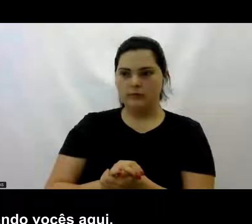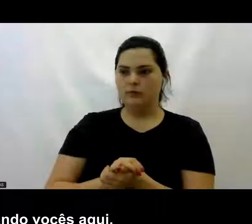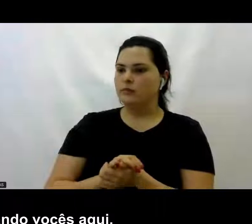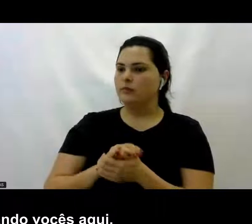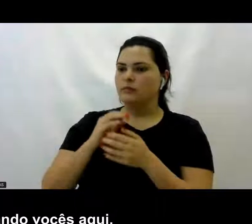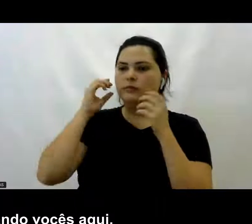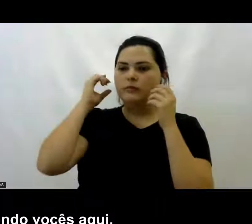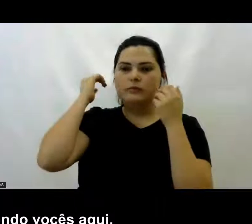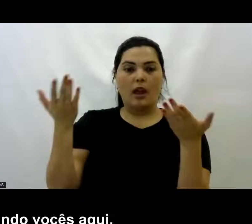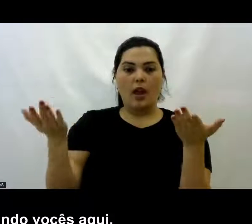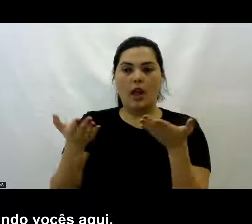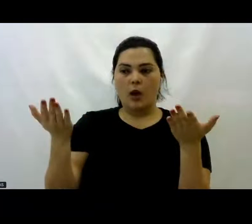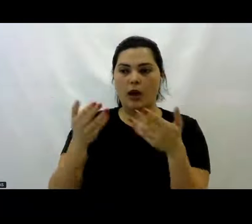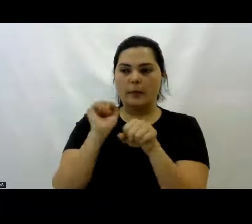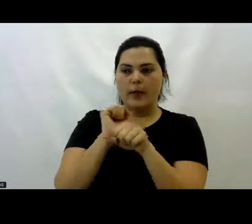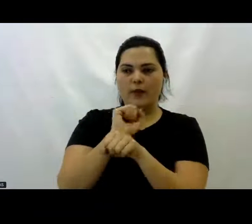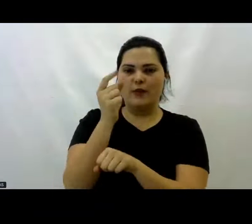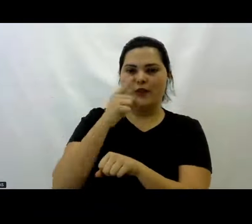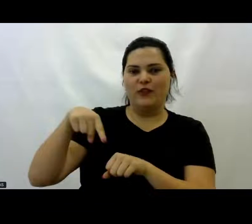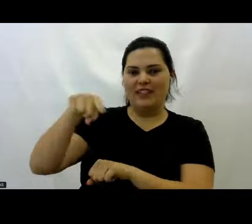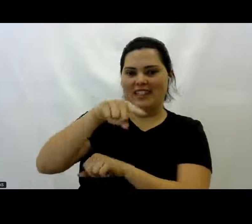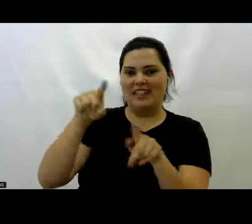E agora Fico aguardando vocês aqui